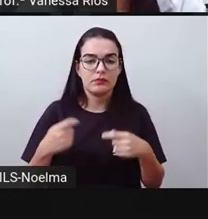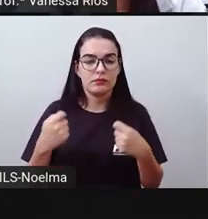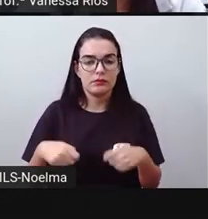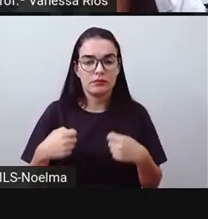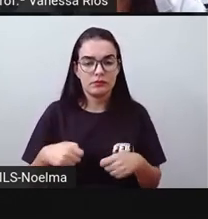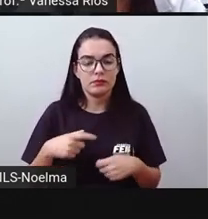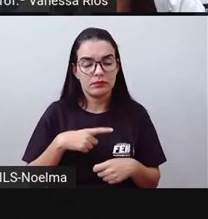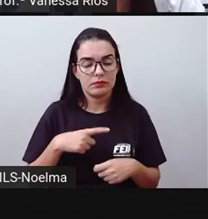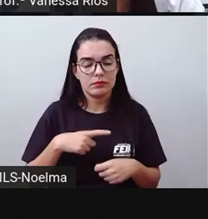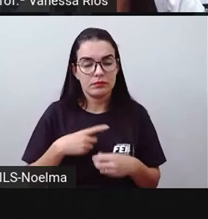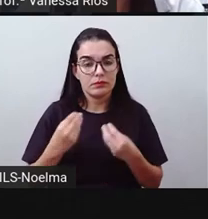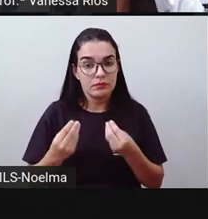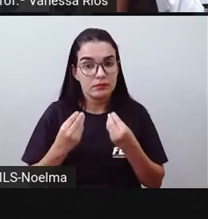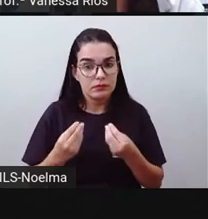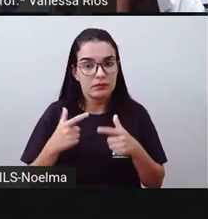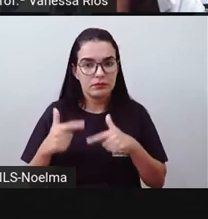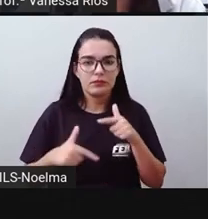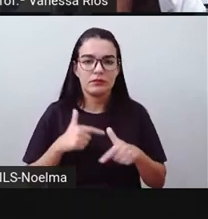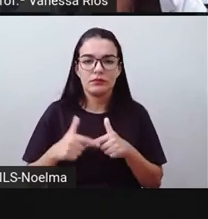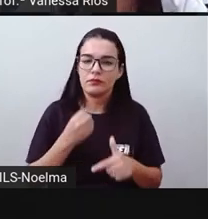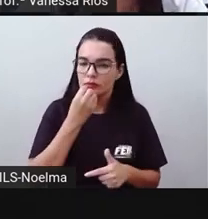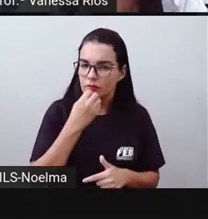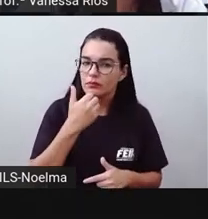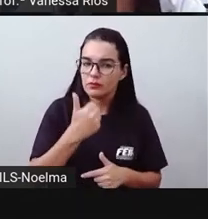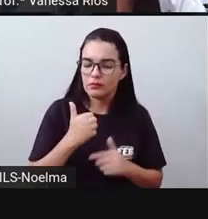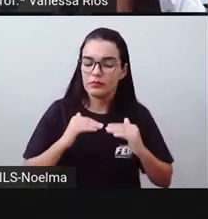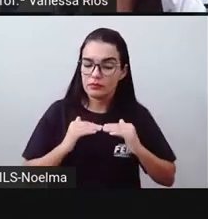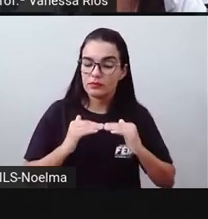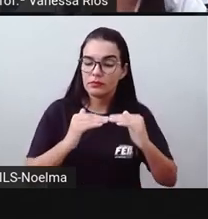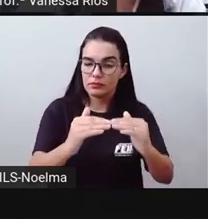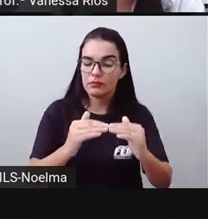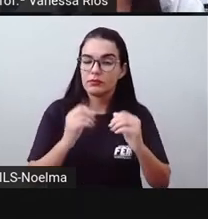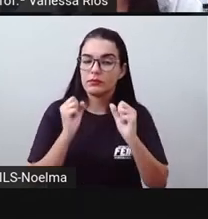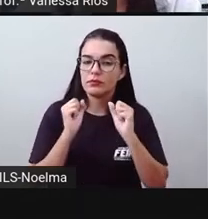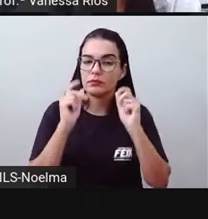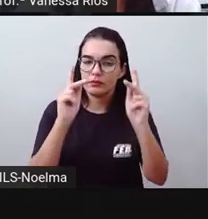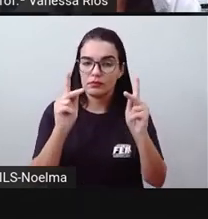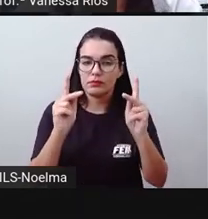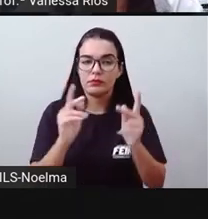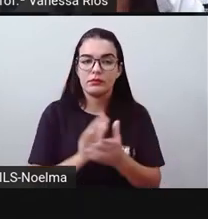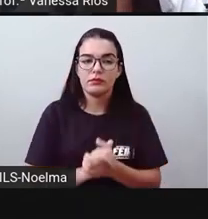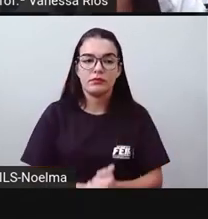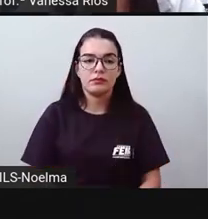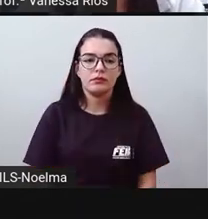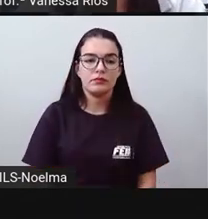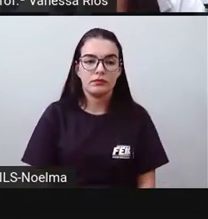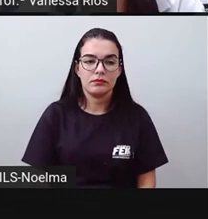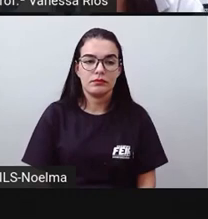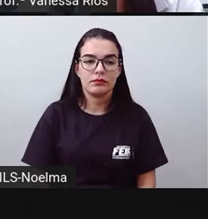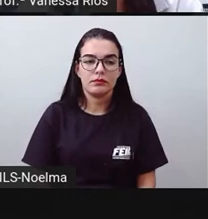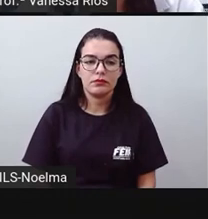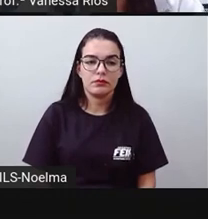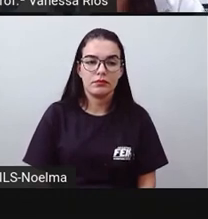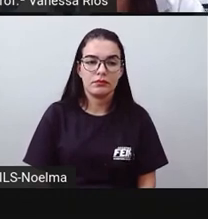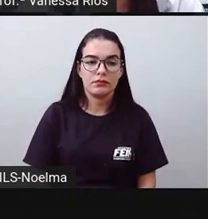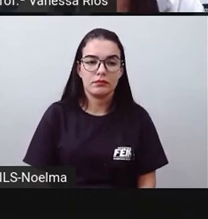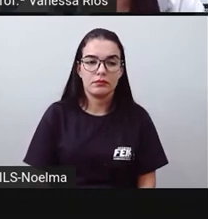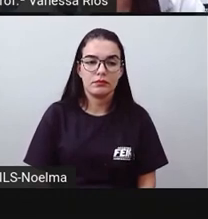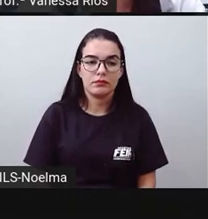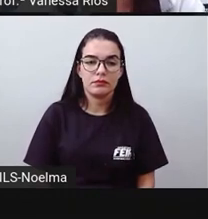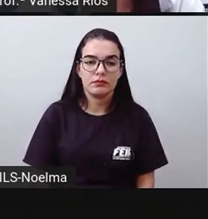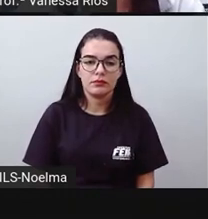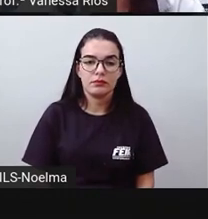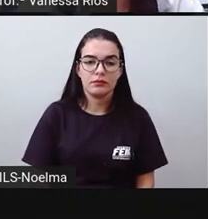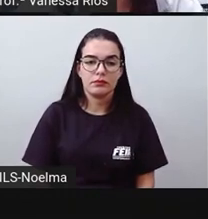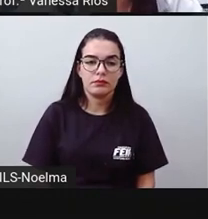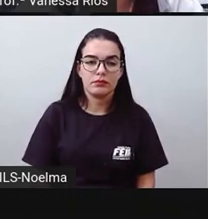terem condições de trabalho com rodovias adequadas e outras situações que precisam ser resolvidas para